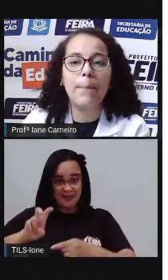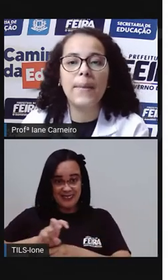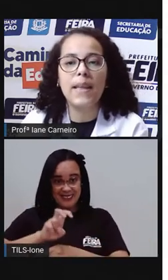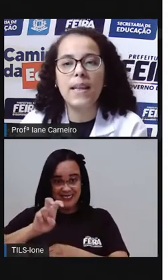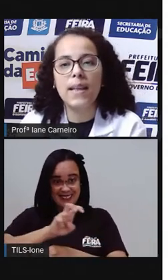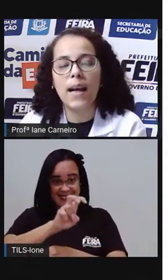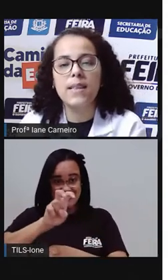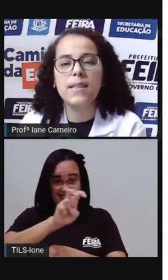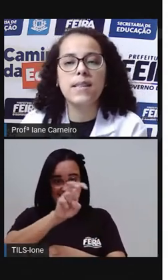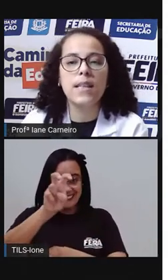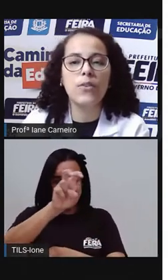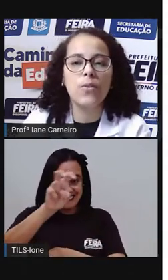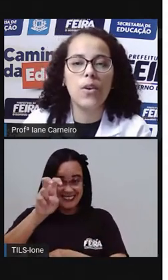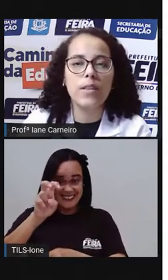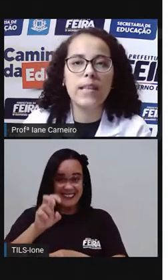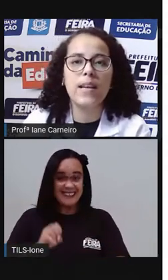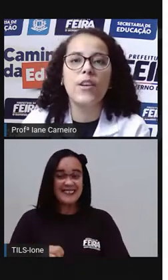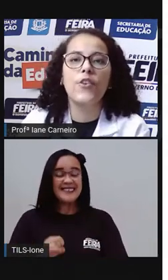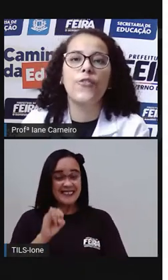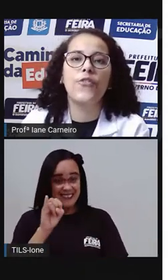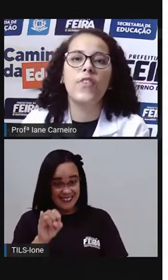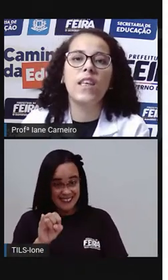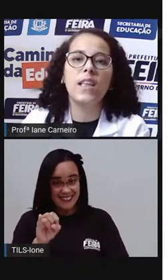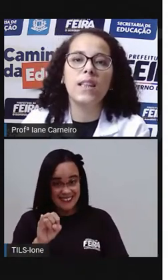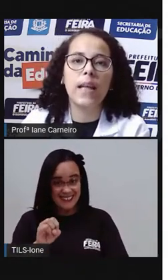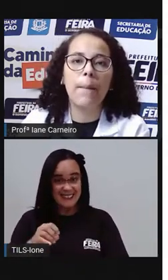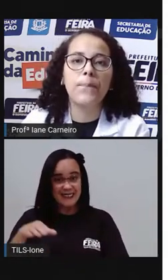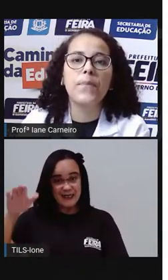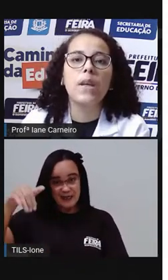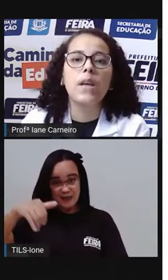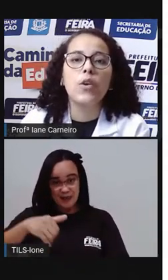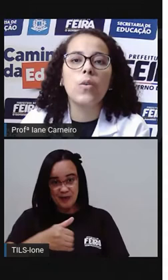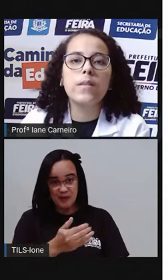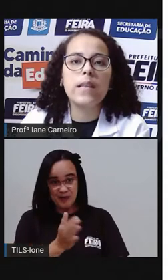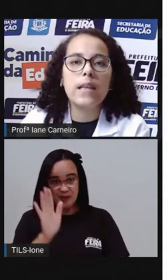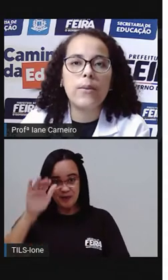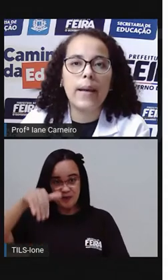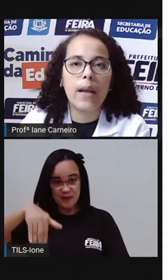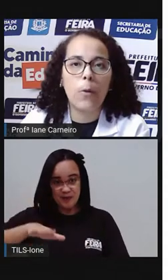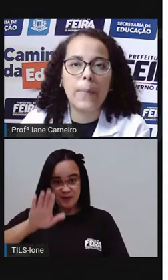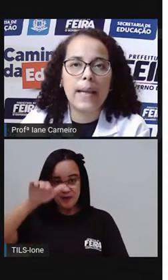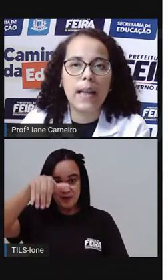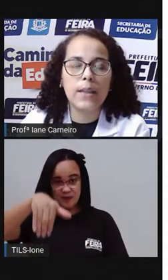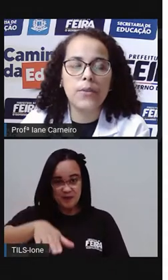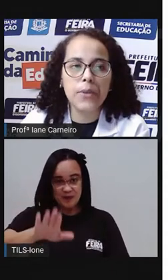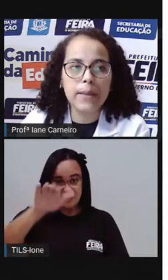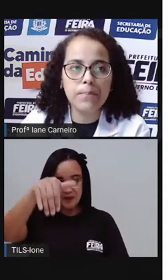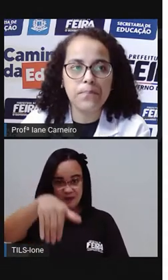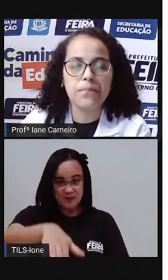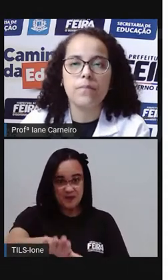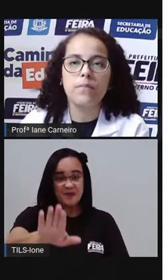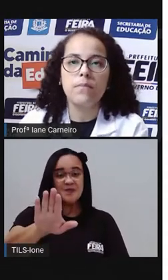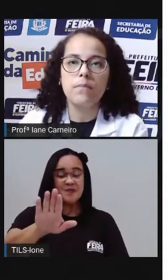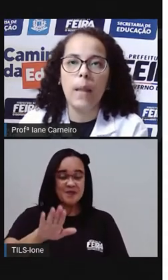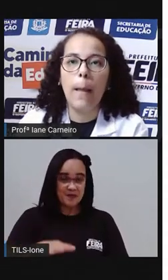caipira, sinuosa fita. Conseguiram aí acompanhar a leitura?